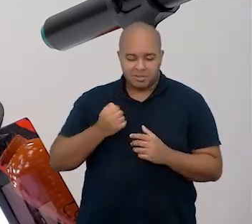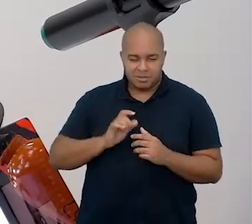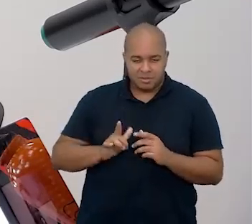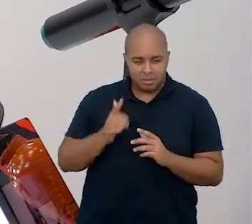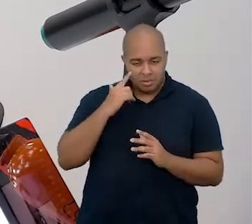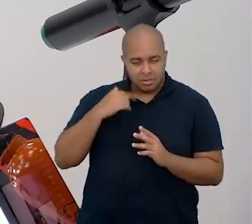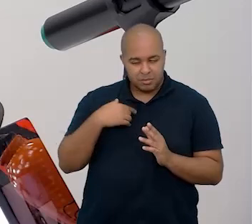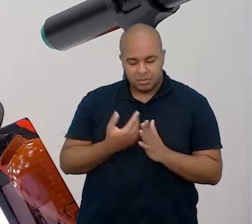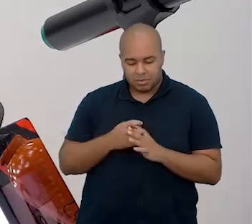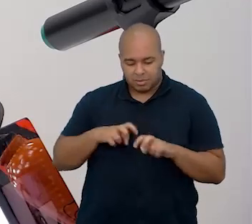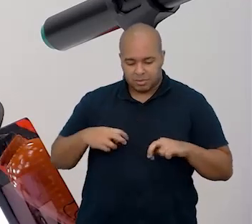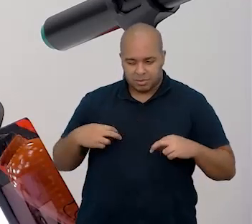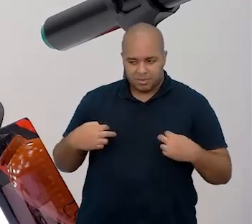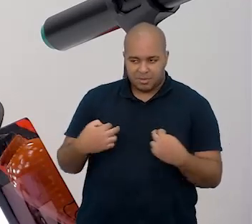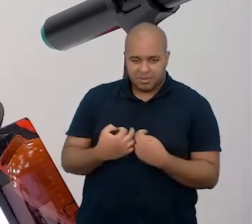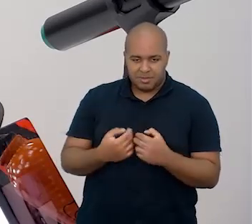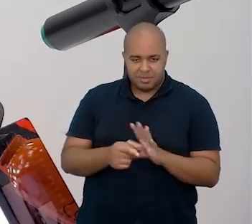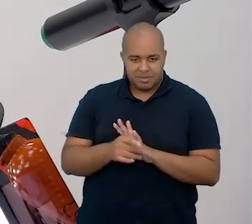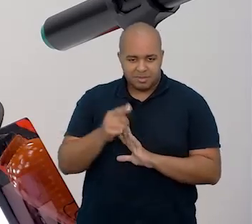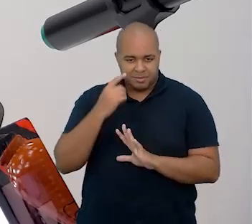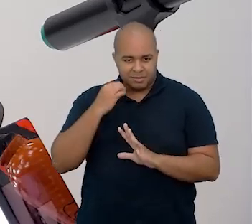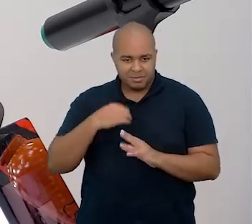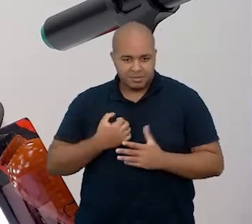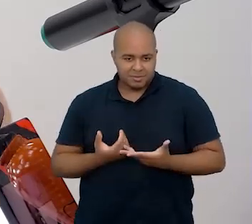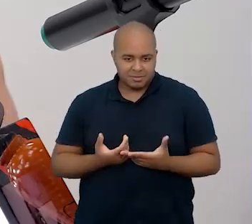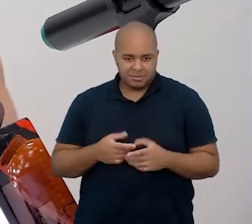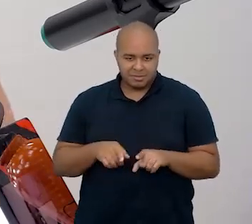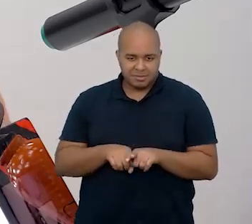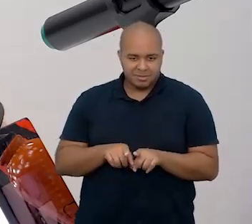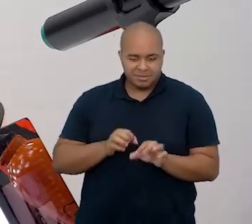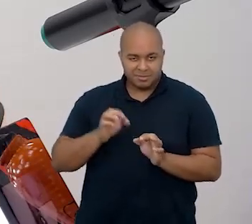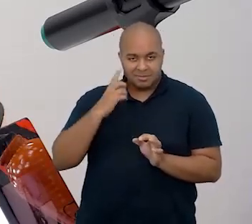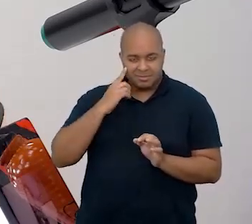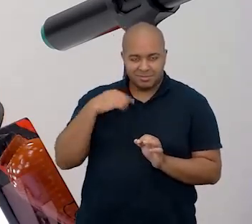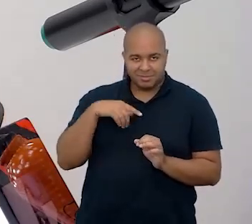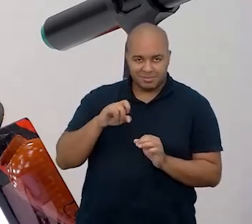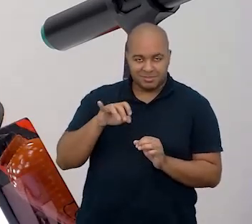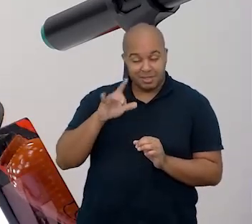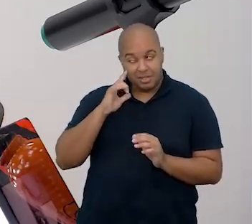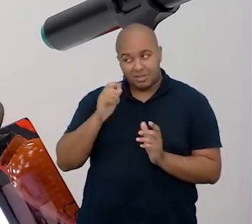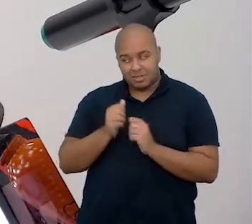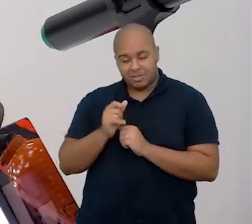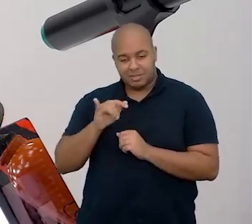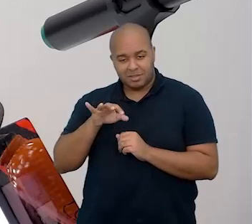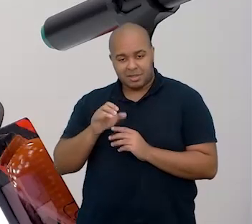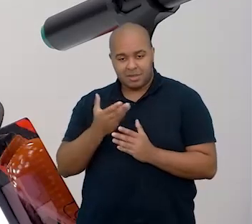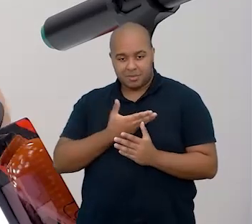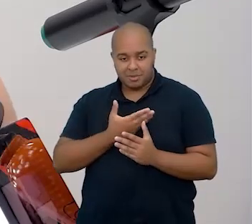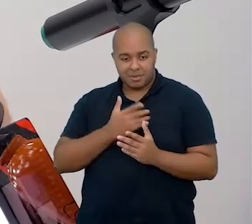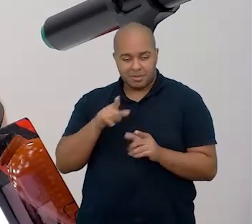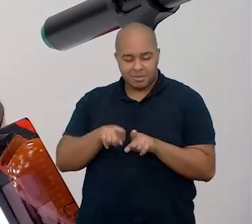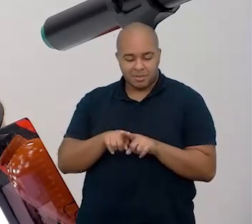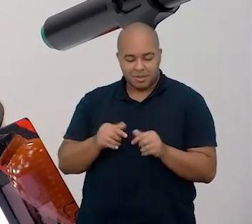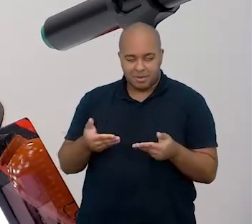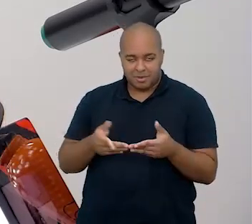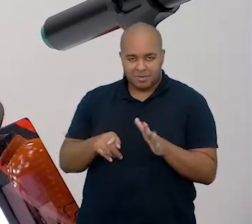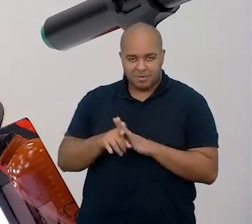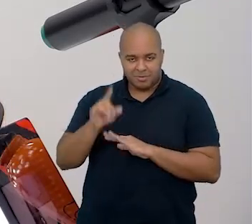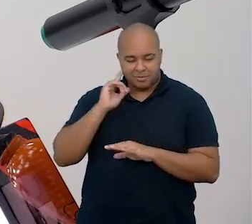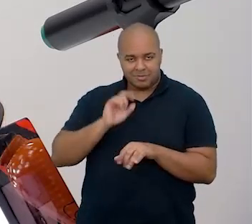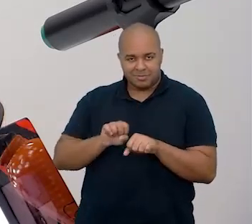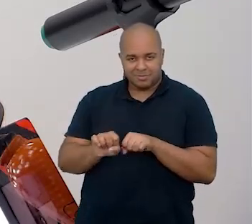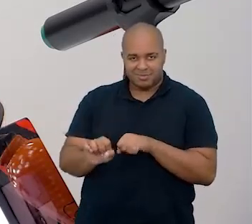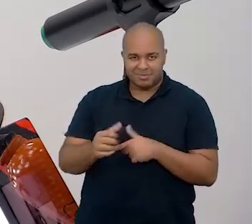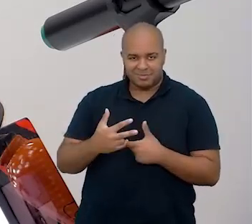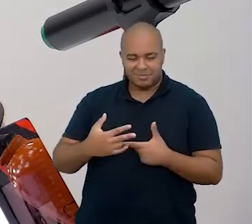redonda, em um formato podcast entre a Silvana e a minha amiga e parceira hoje de formação